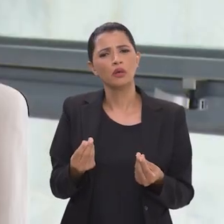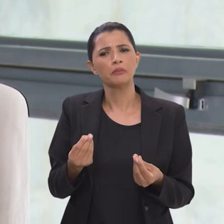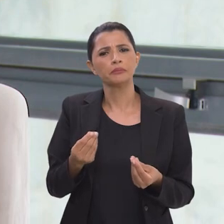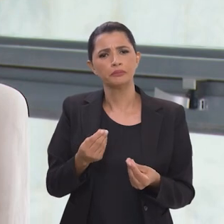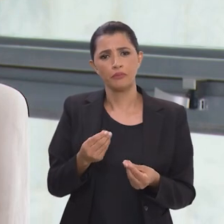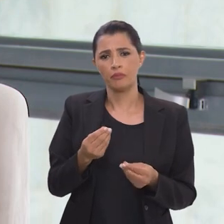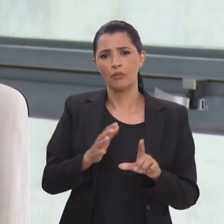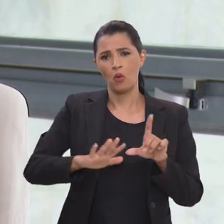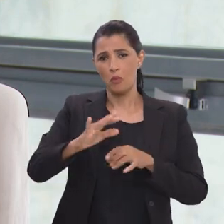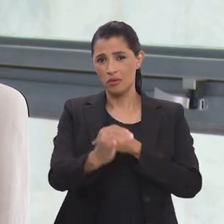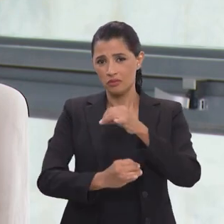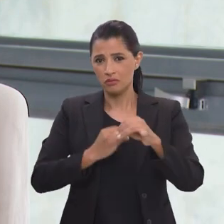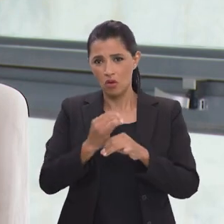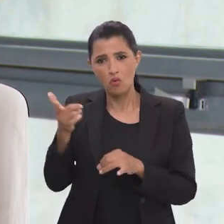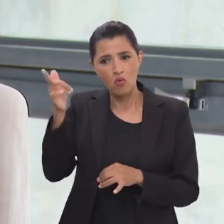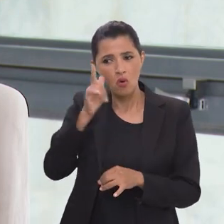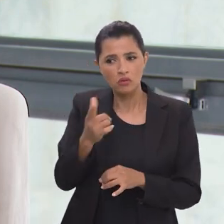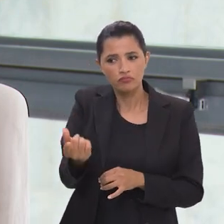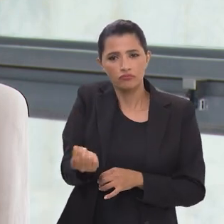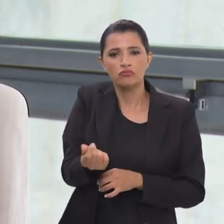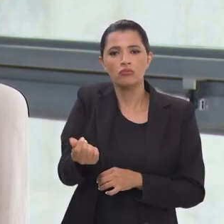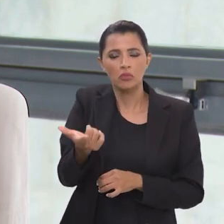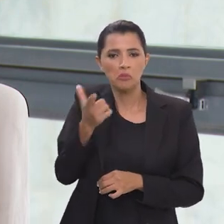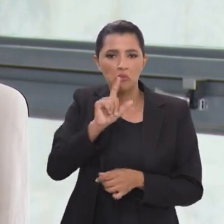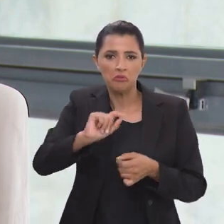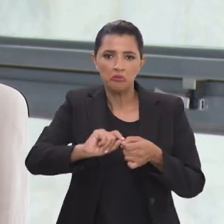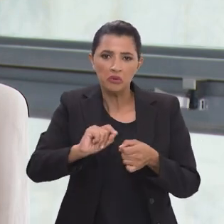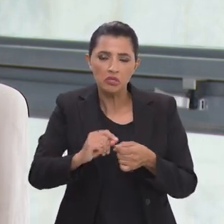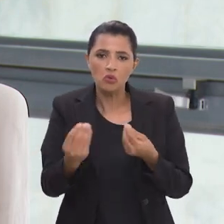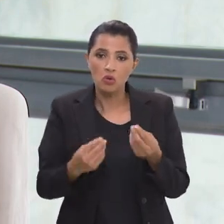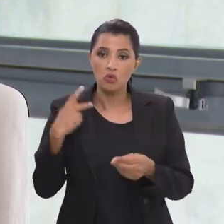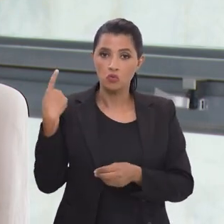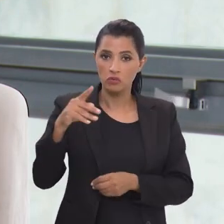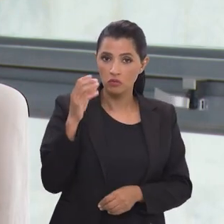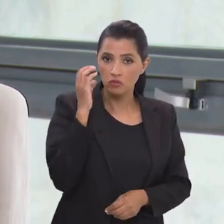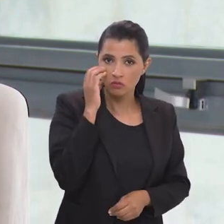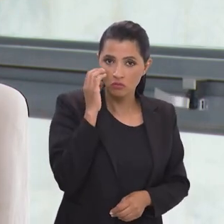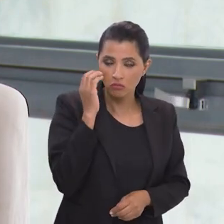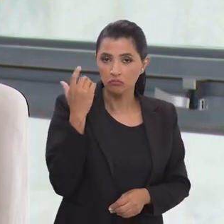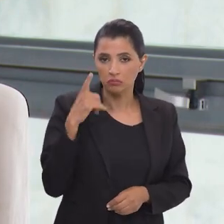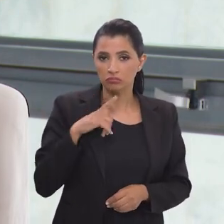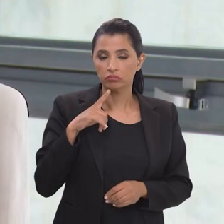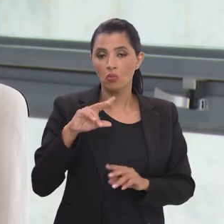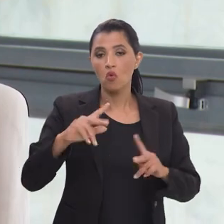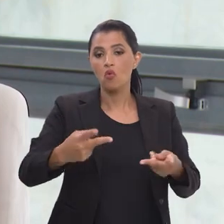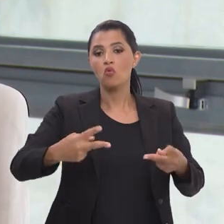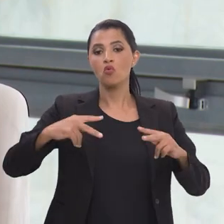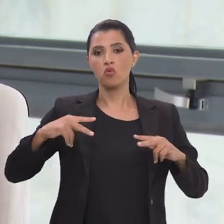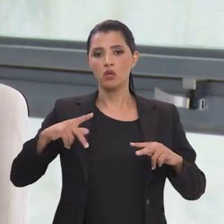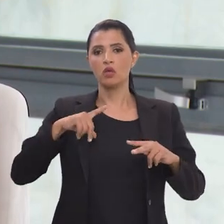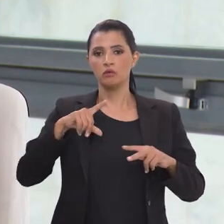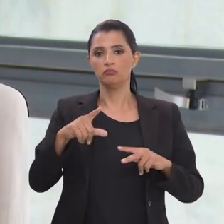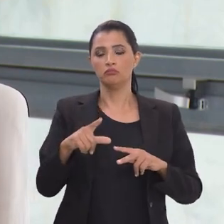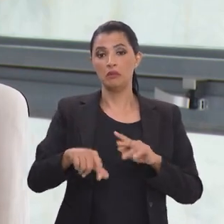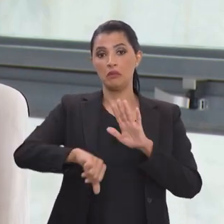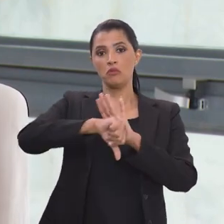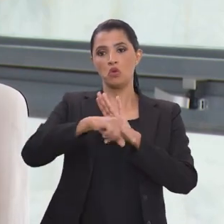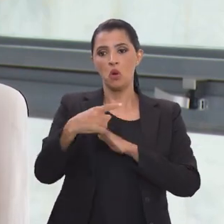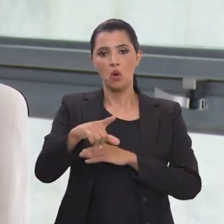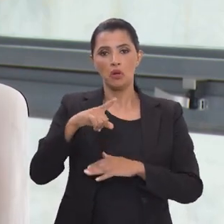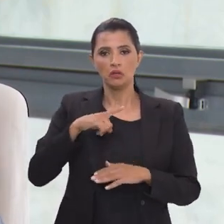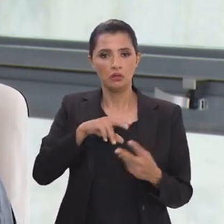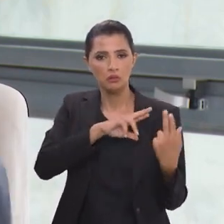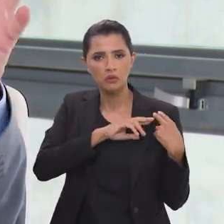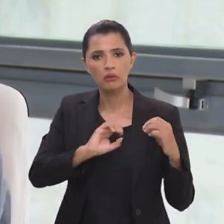razoável que uma plataforma ganhe dinheiro para fazer com que no teu celular chegue o link de uma